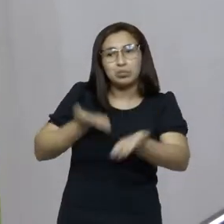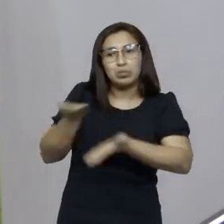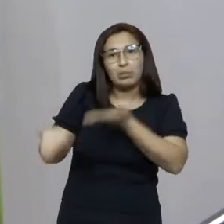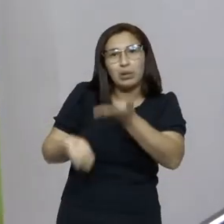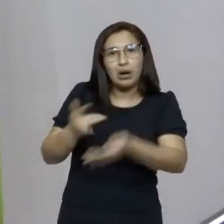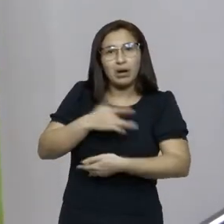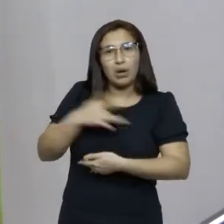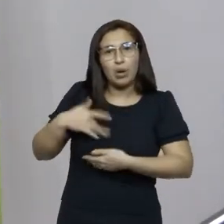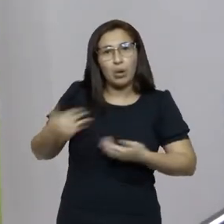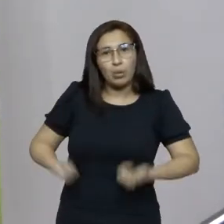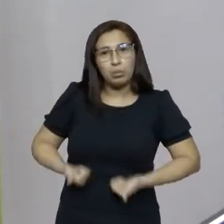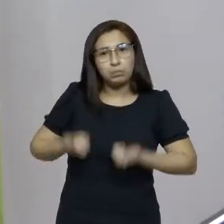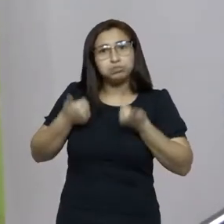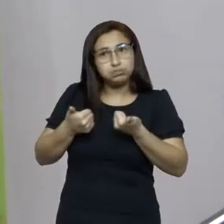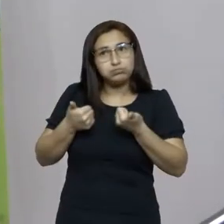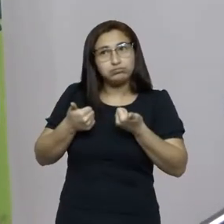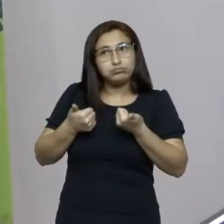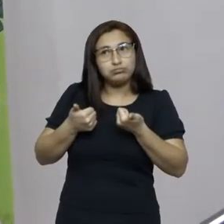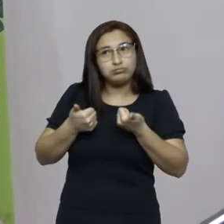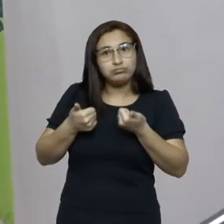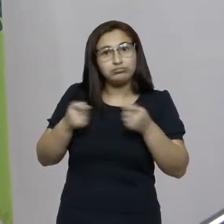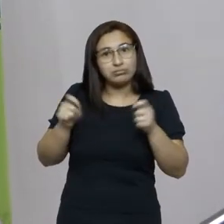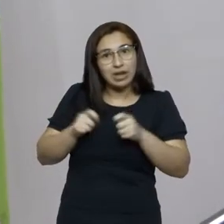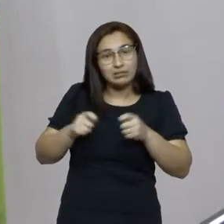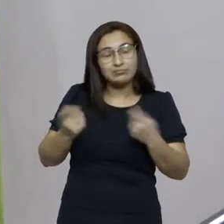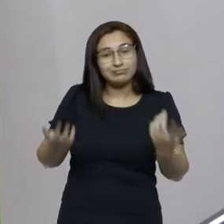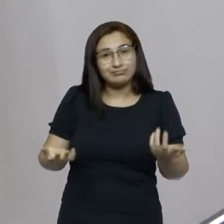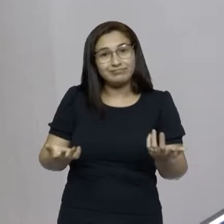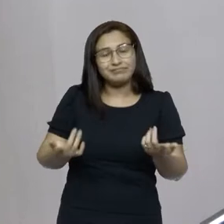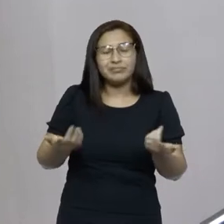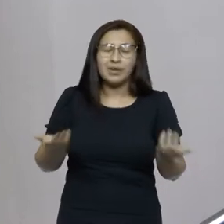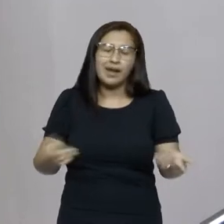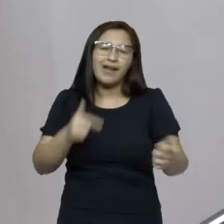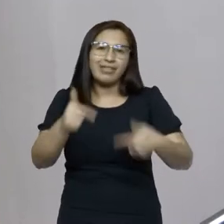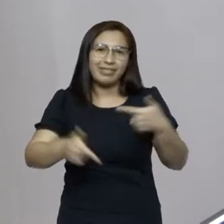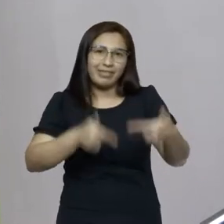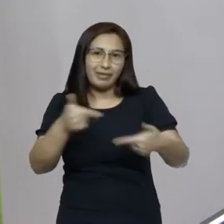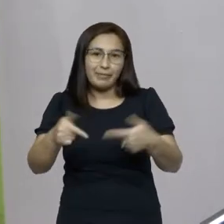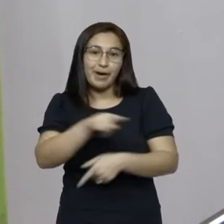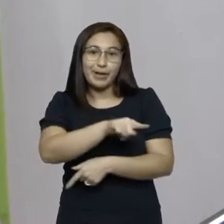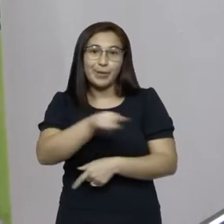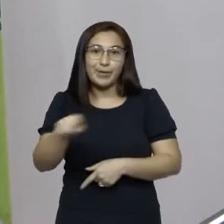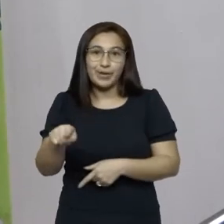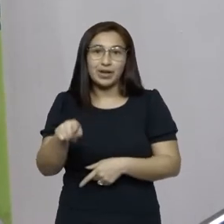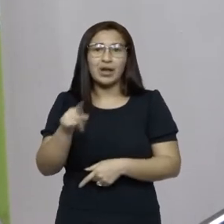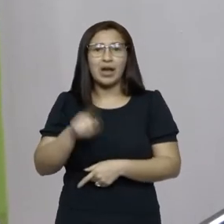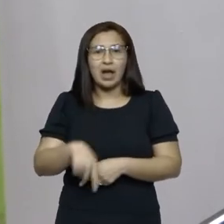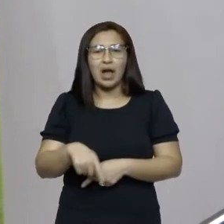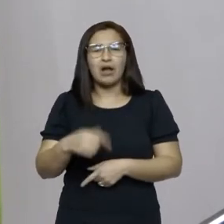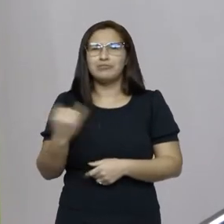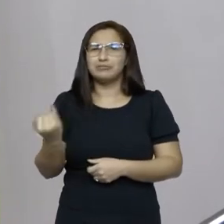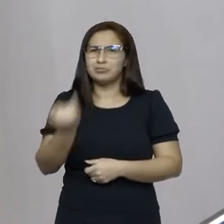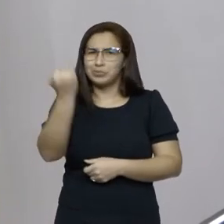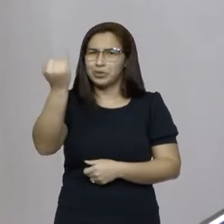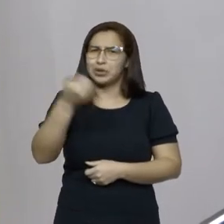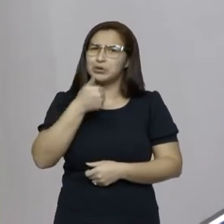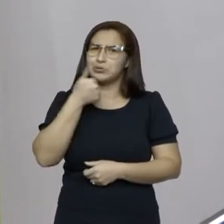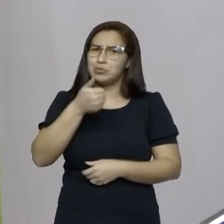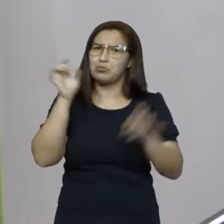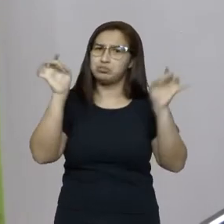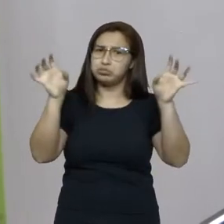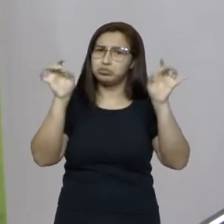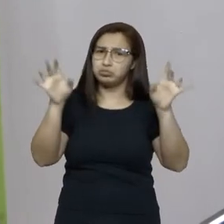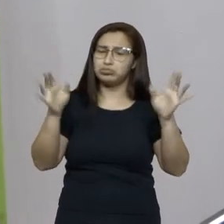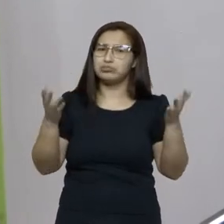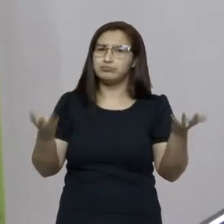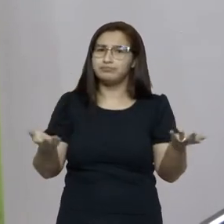filhos e filhas. ter uma atividade altamente promissora e de um